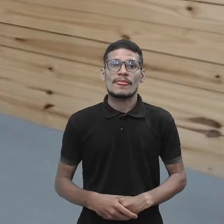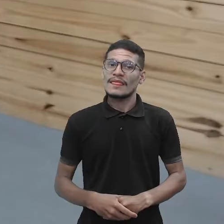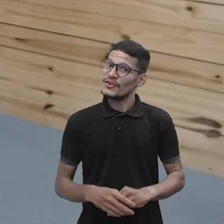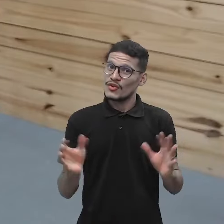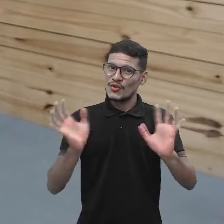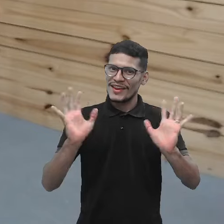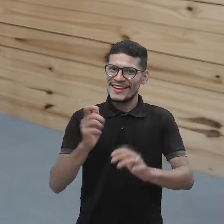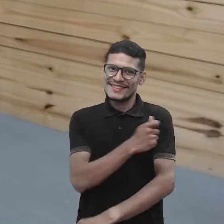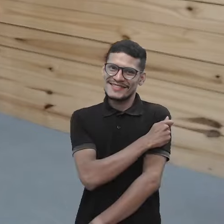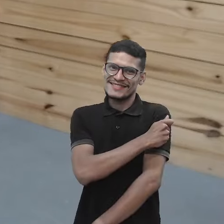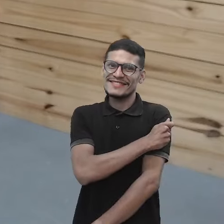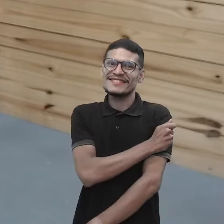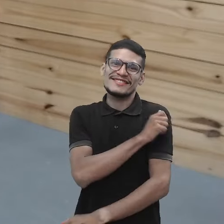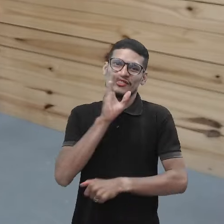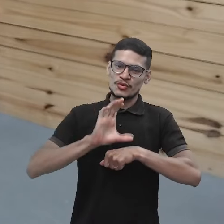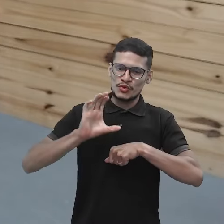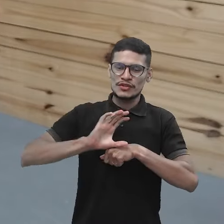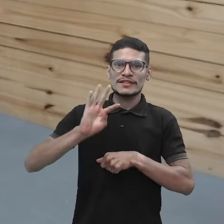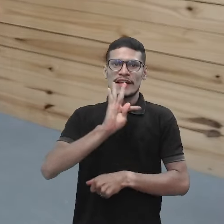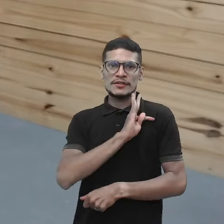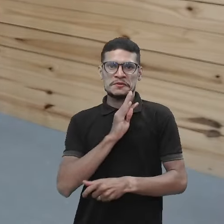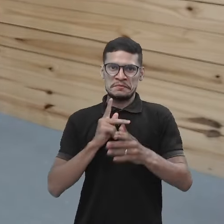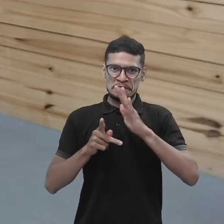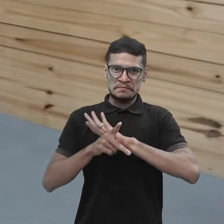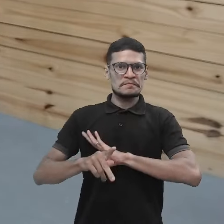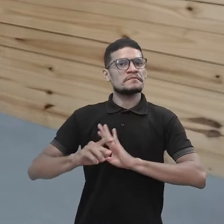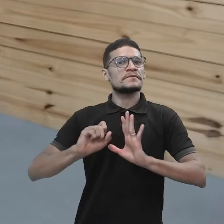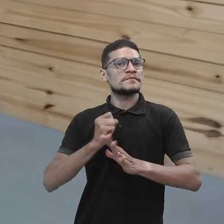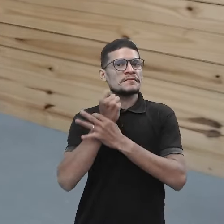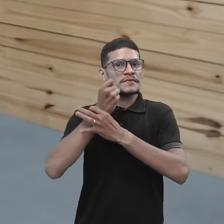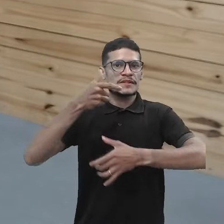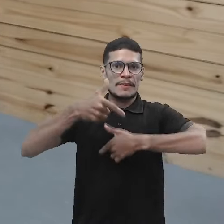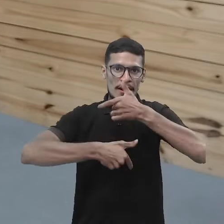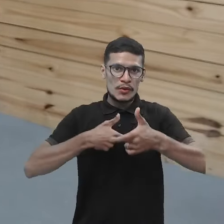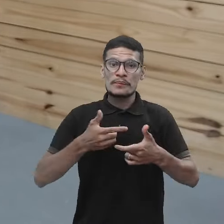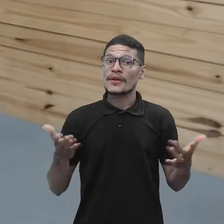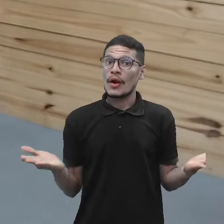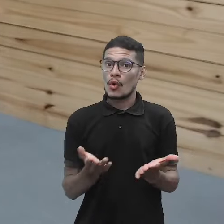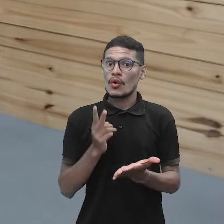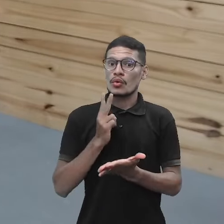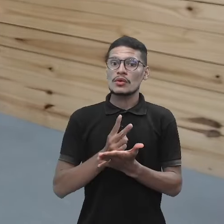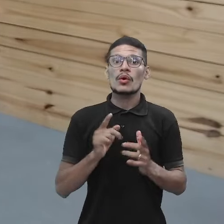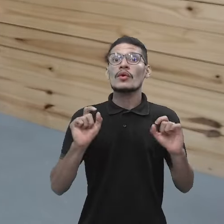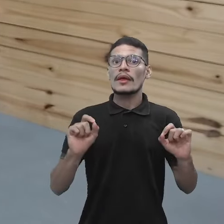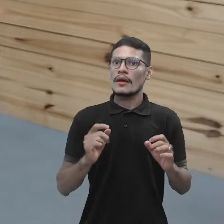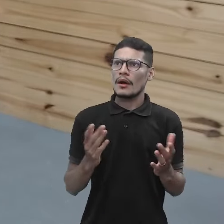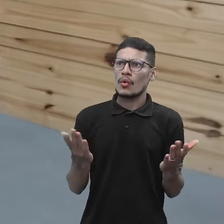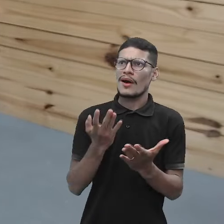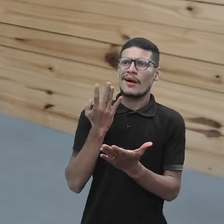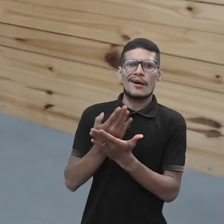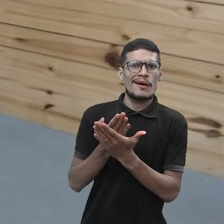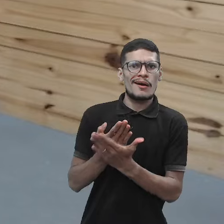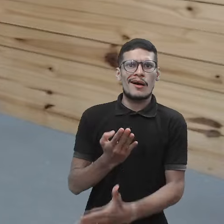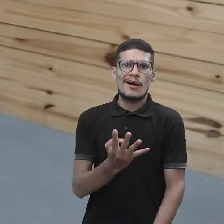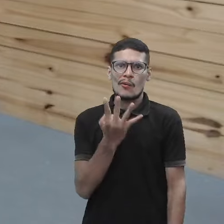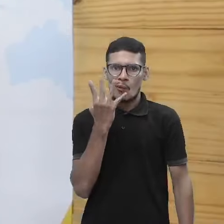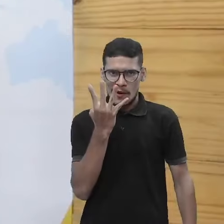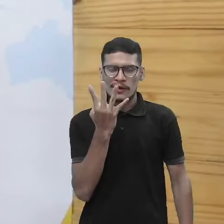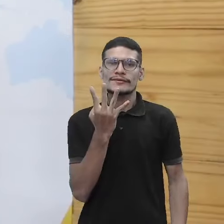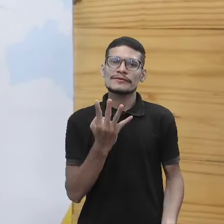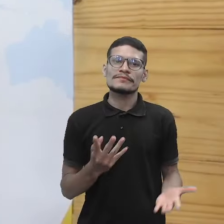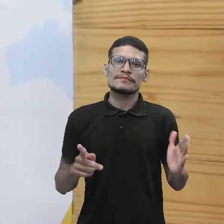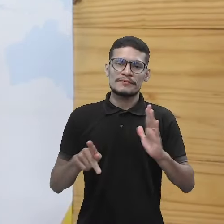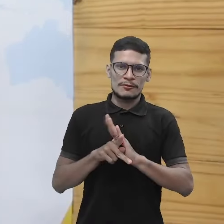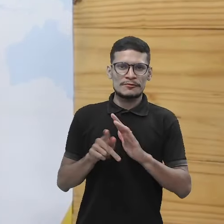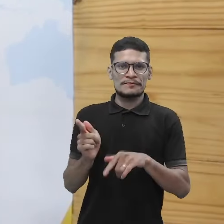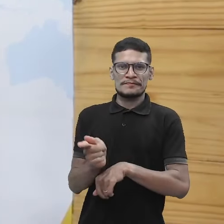Olá estudantes do curso técnico de segurança do trabalho, vamos dar continuidade aqui, chegando ao nosso quarto módulo da disciplina de gerenciamento de